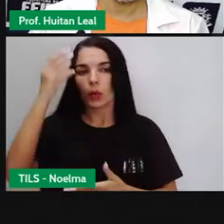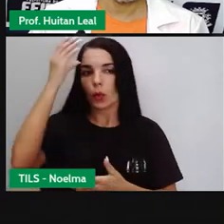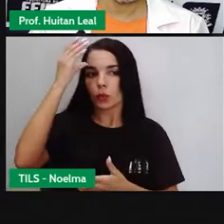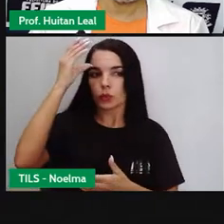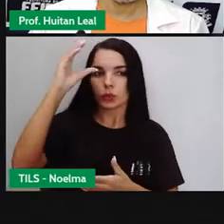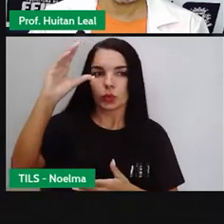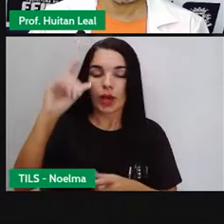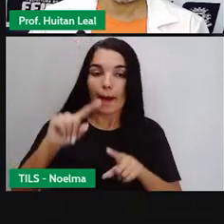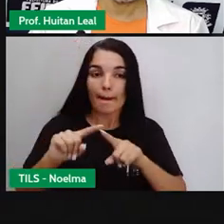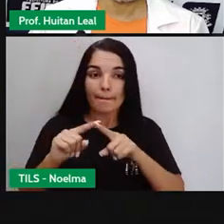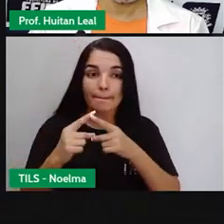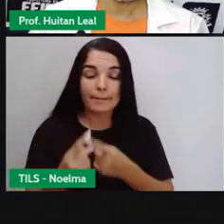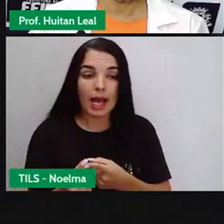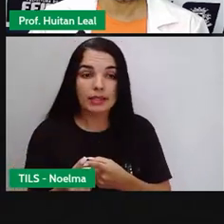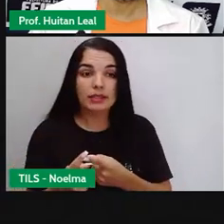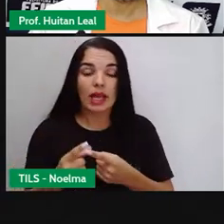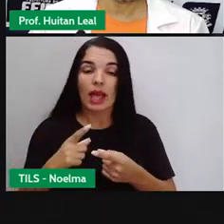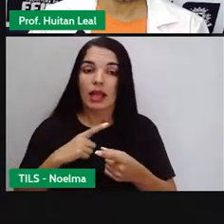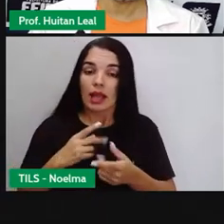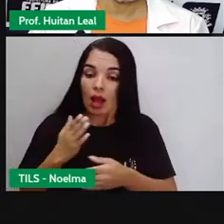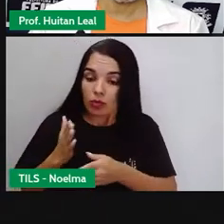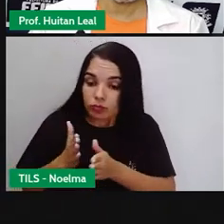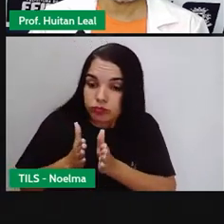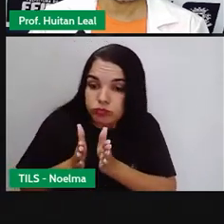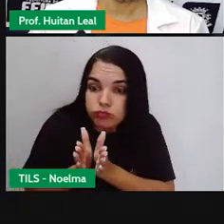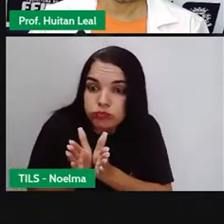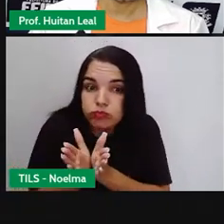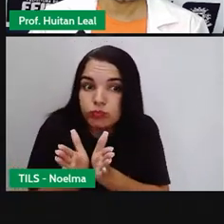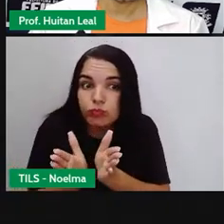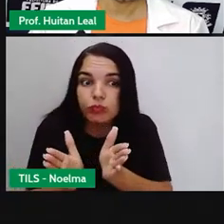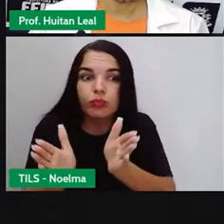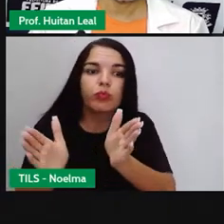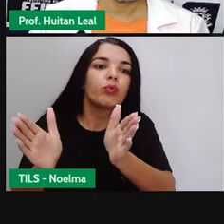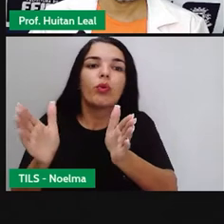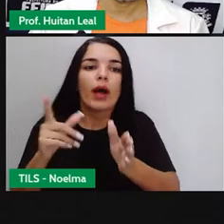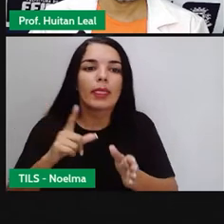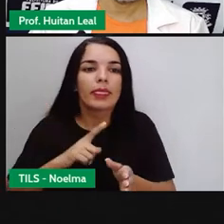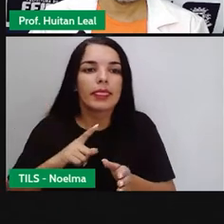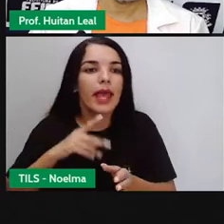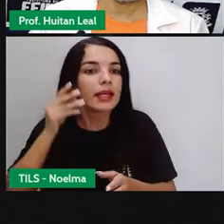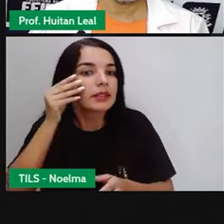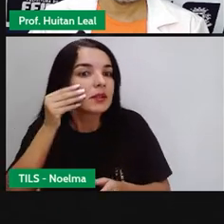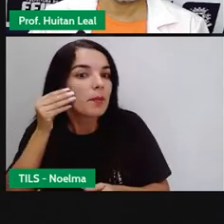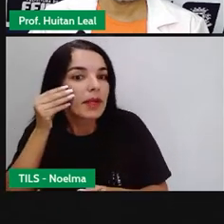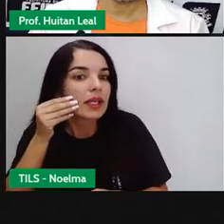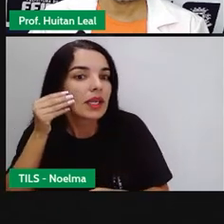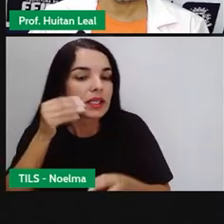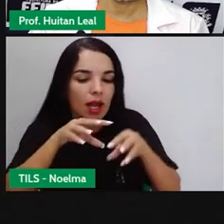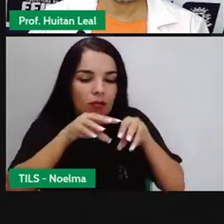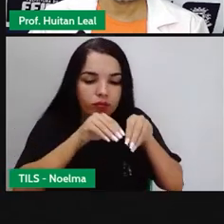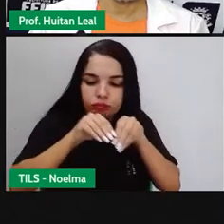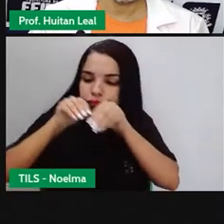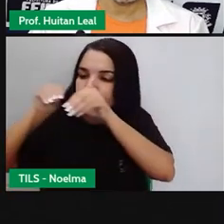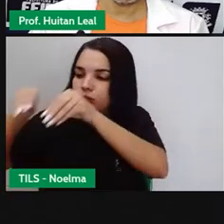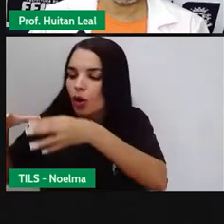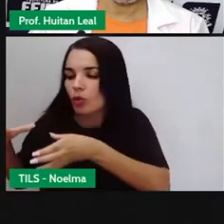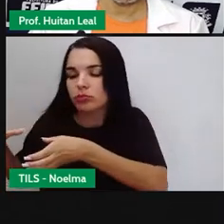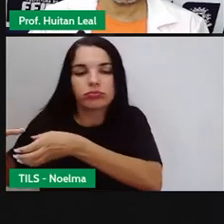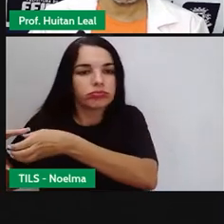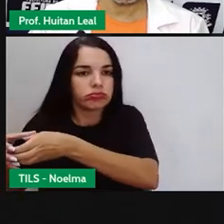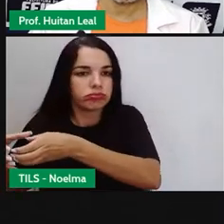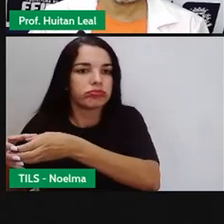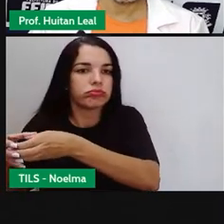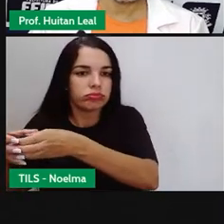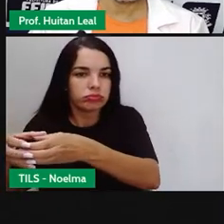socialmente. Eles estão partindo para experiências fora do seu ambiente de convivência.